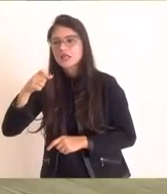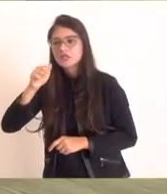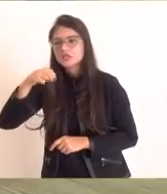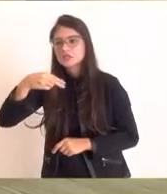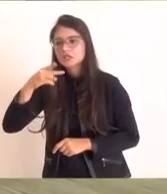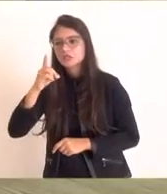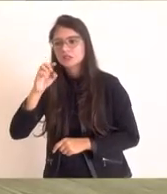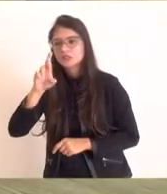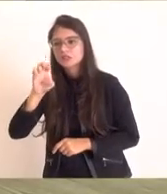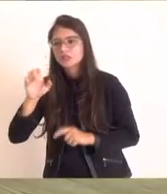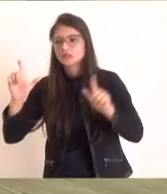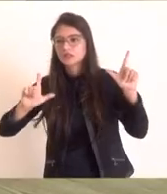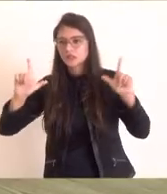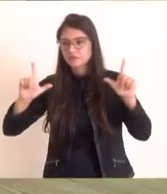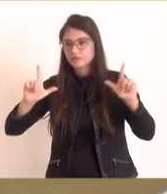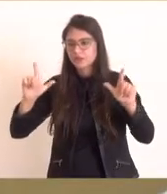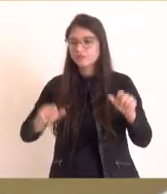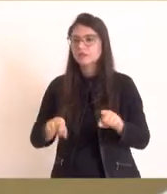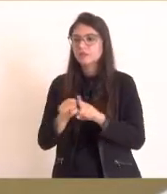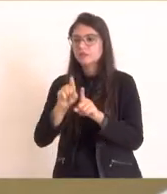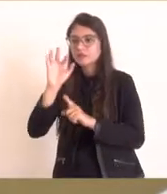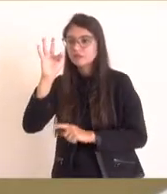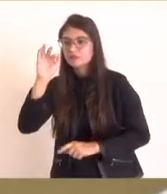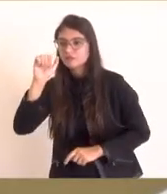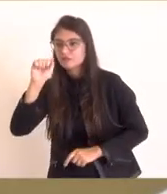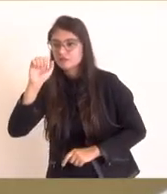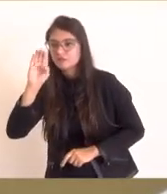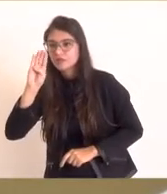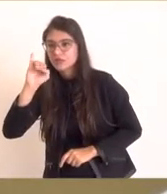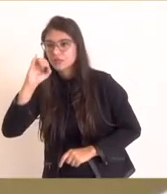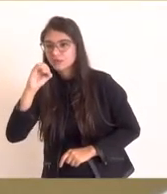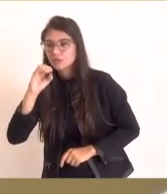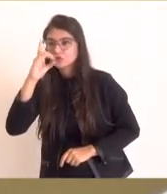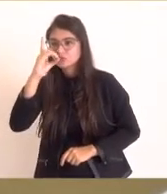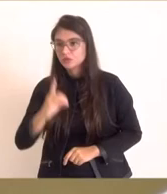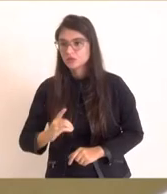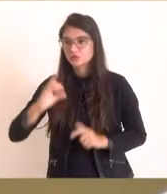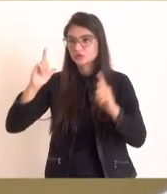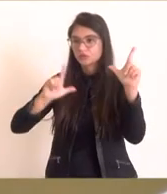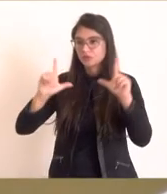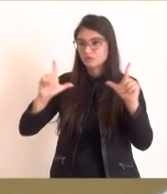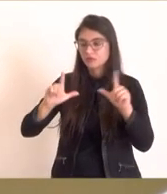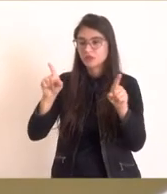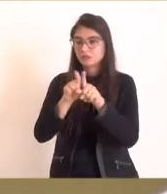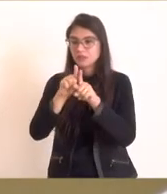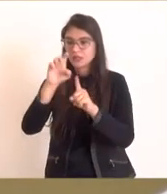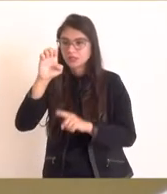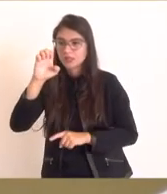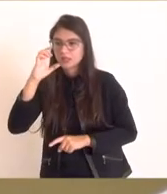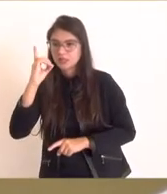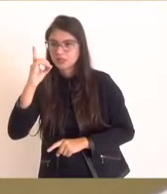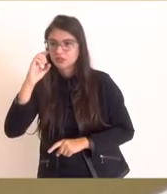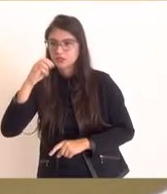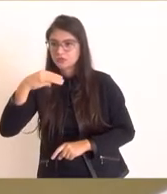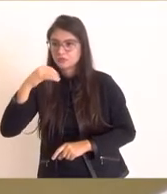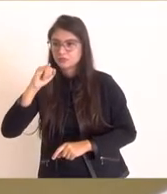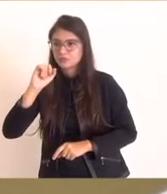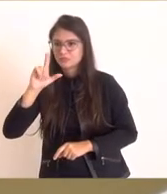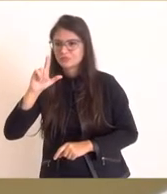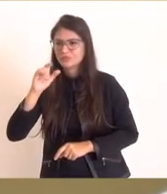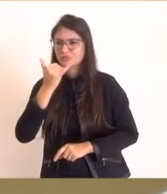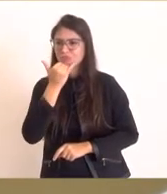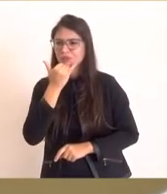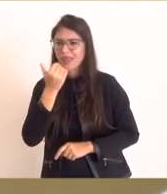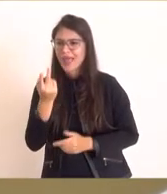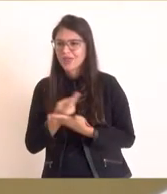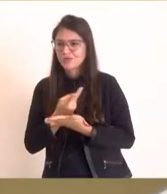Agradecer o Fábio, o diretor da InterTV. Agradecer muito o Ed Milton, da Rádio Litoral. Ad Milton.